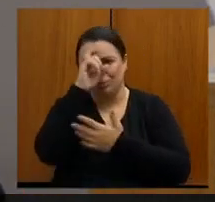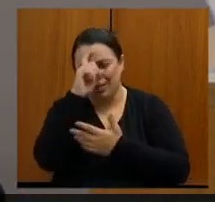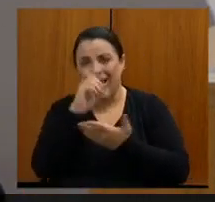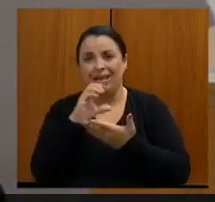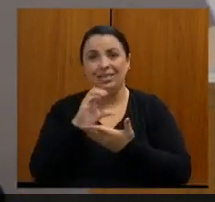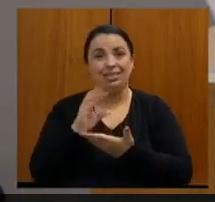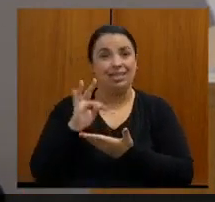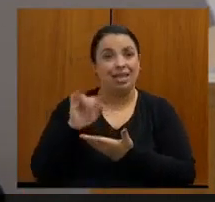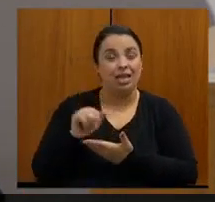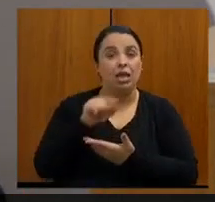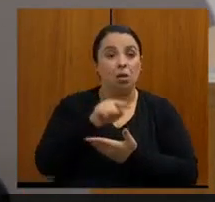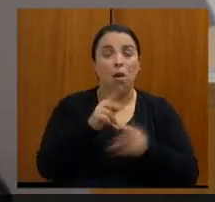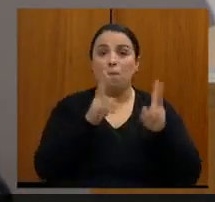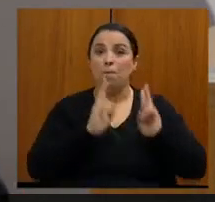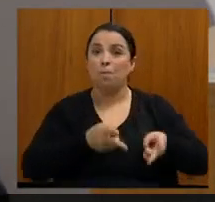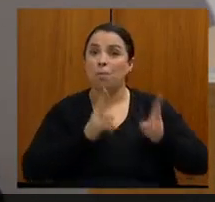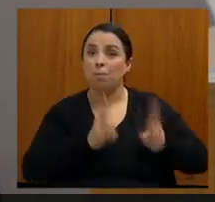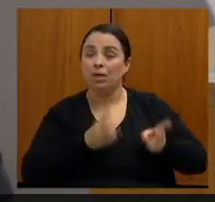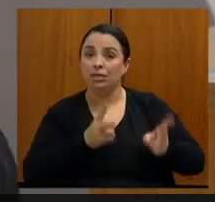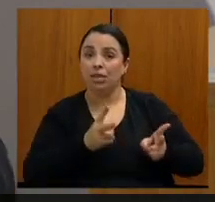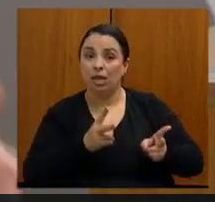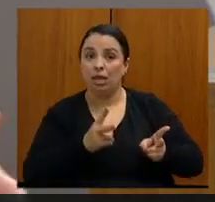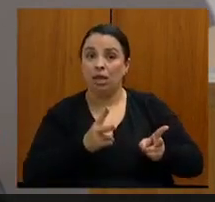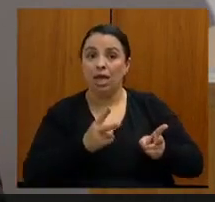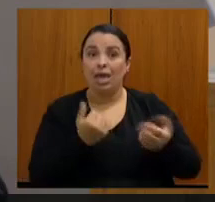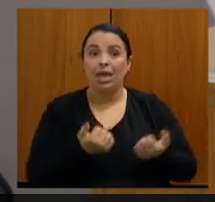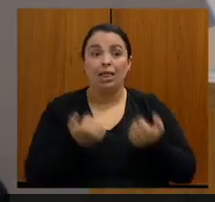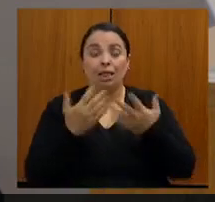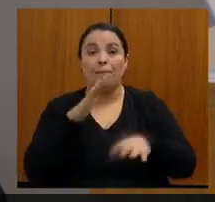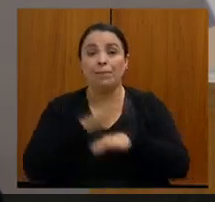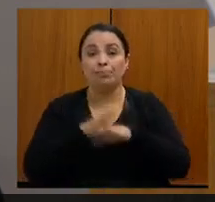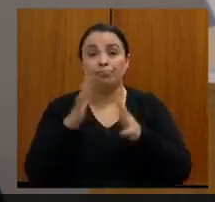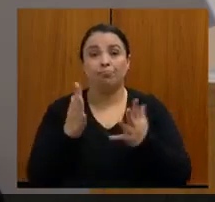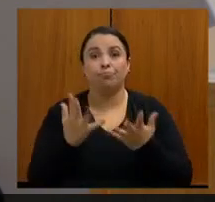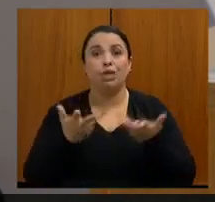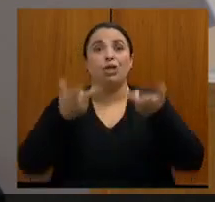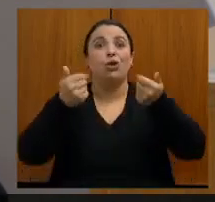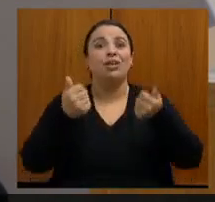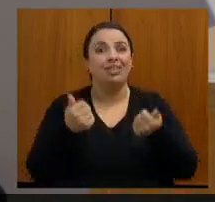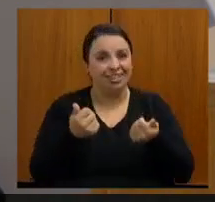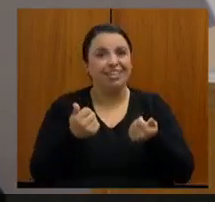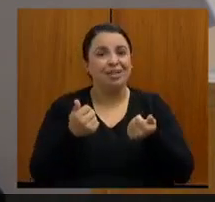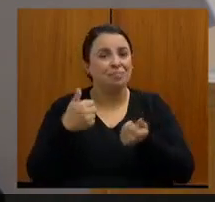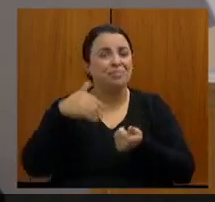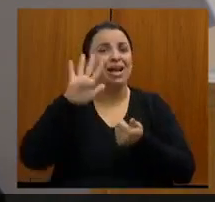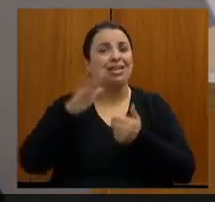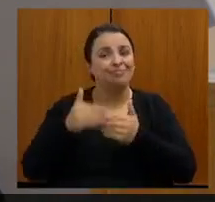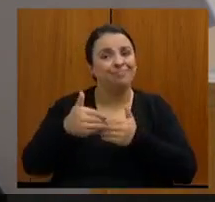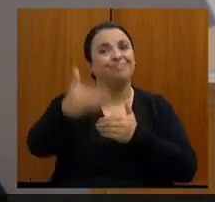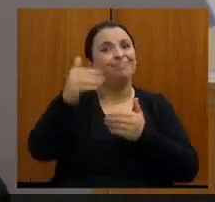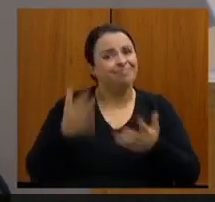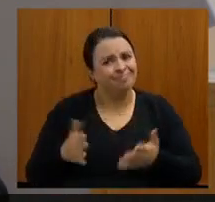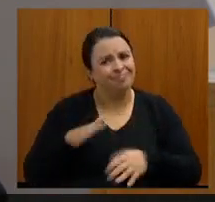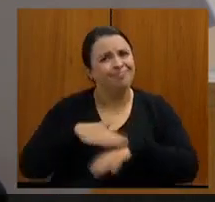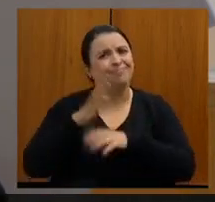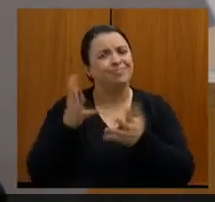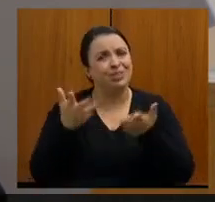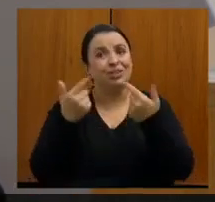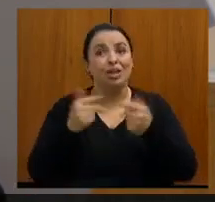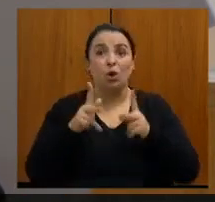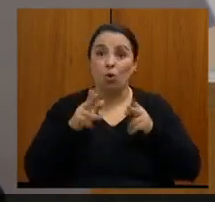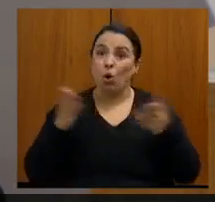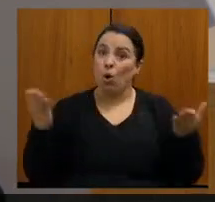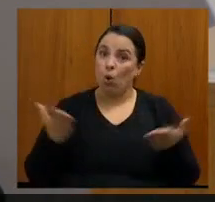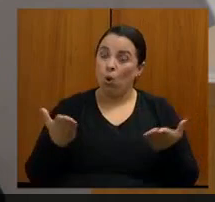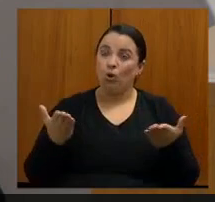melhore muito mais ainda no caso específico que estamos tratando aqui hoje nessa Assembleia Fiscaliza. Então, acho